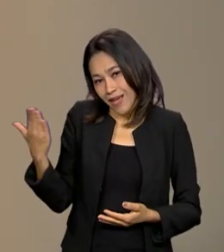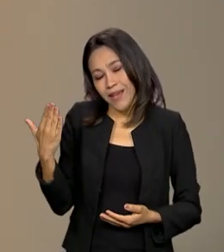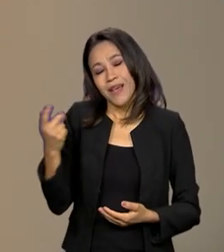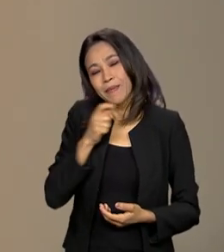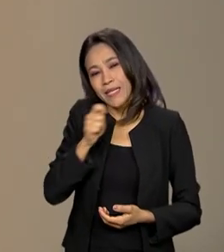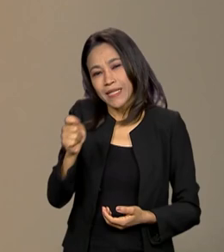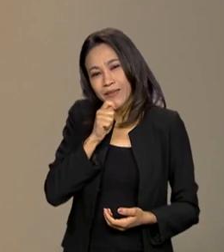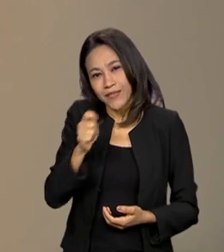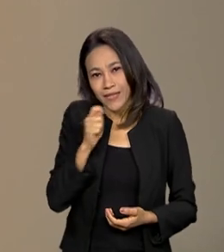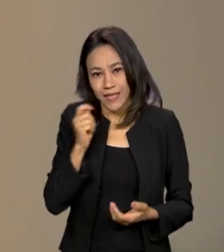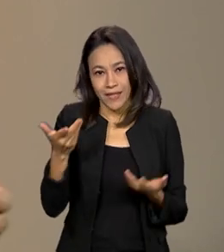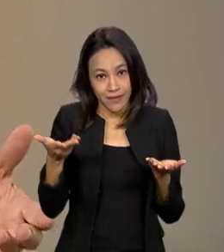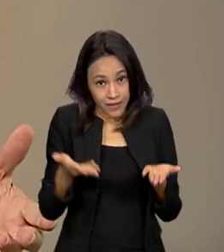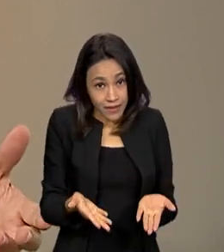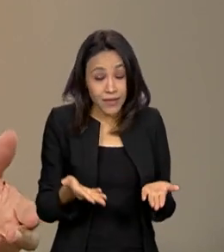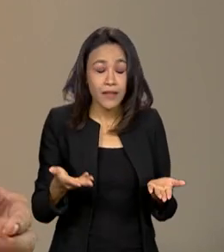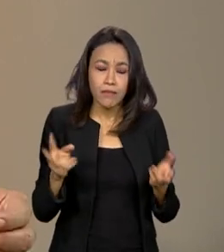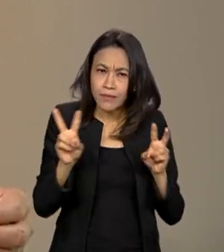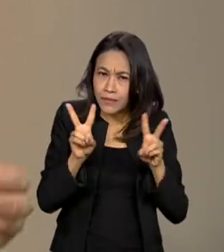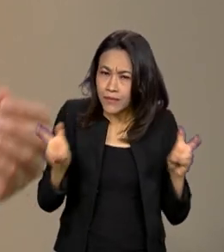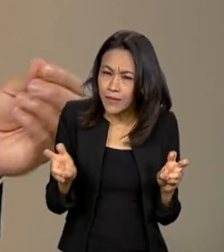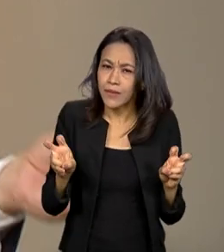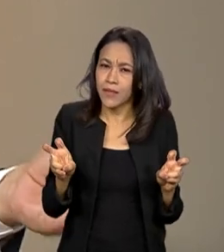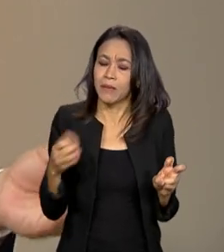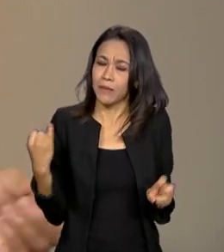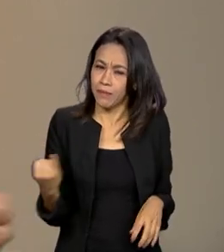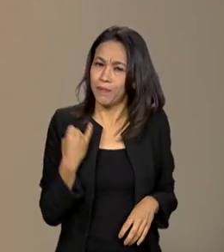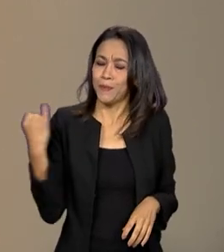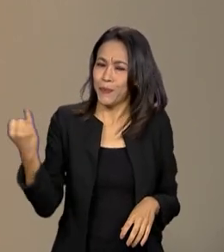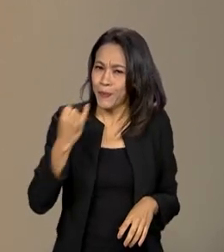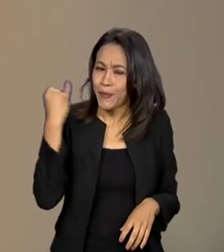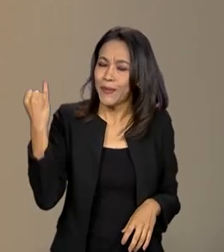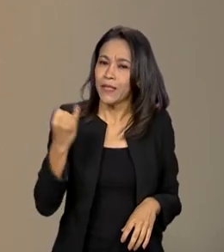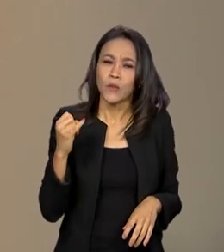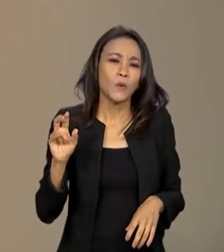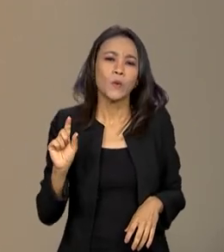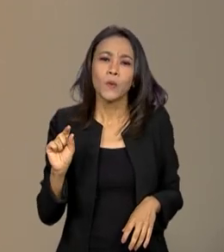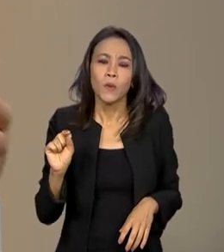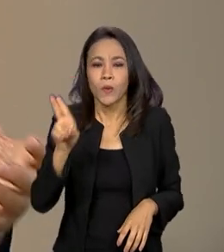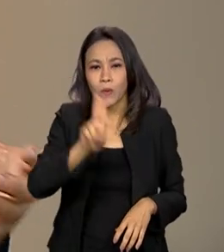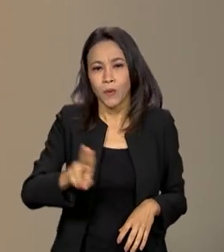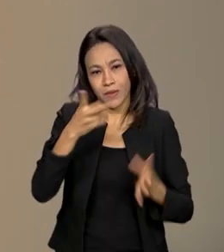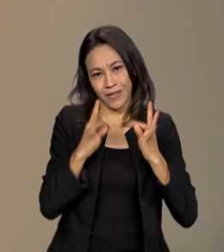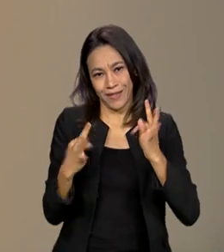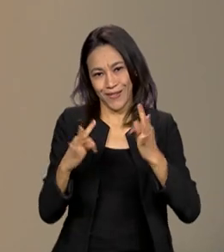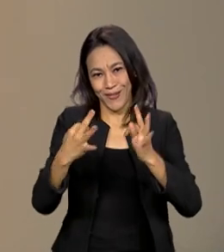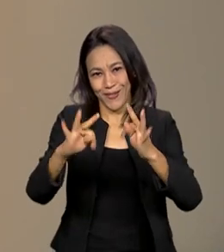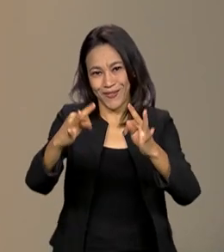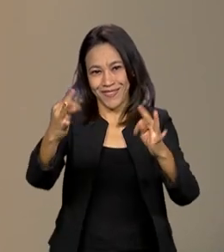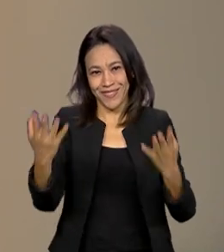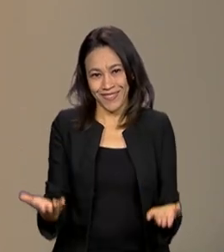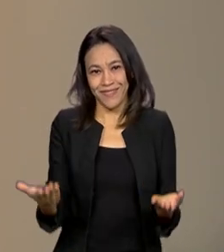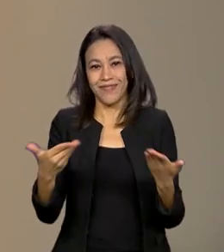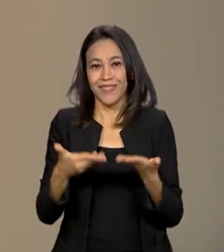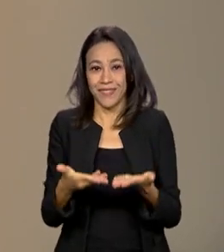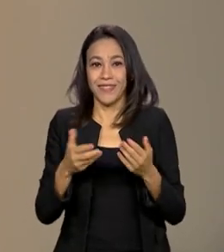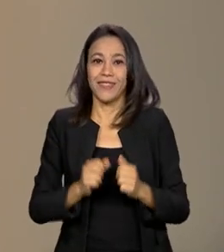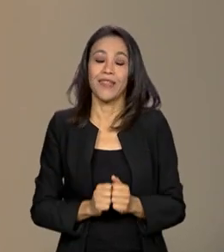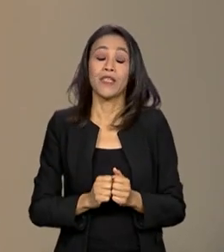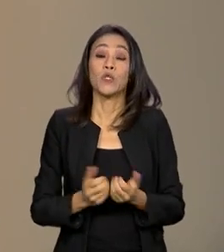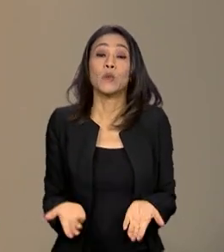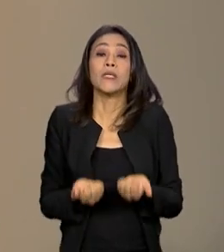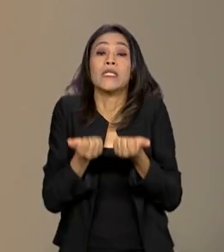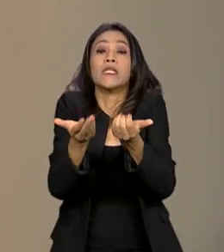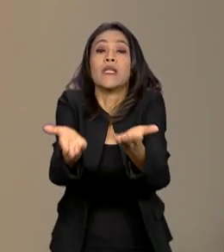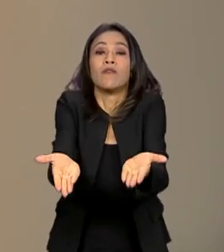no Brasil em Pauta, falando de um tema tão importante que é a digitalização dos serviços públicos e essa questão do tratamento